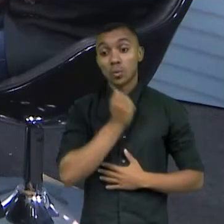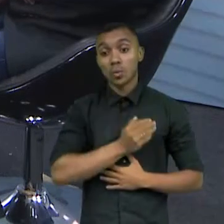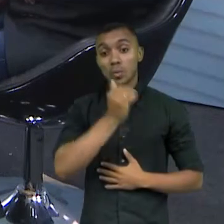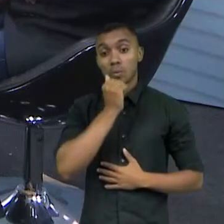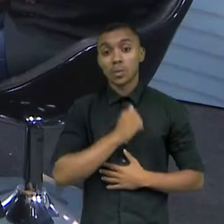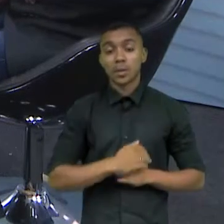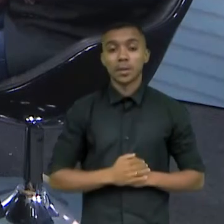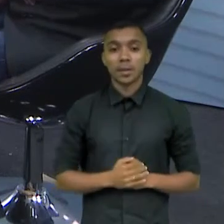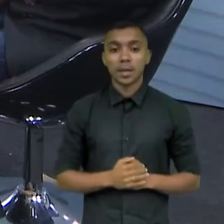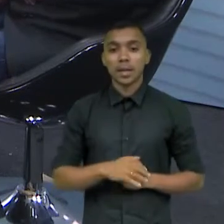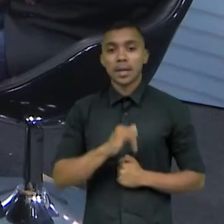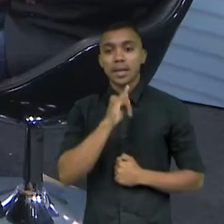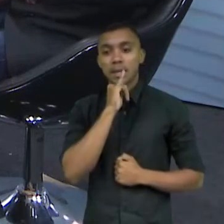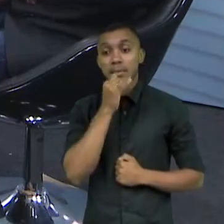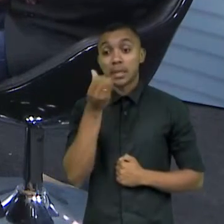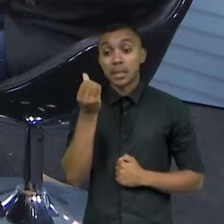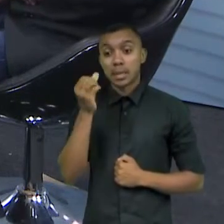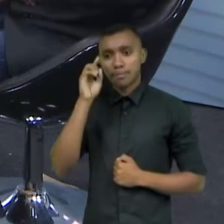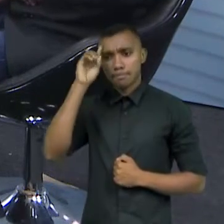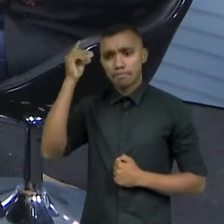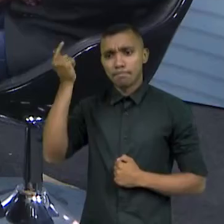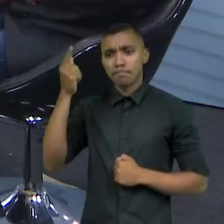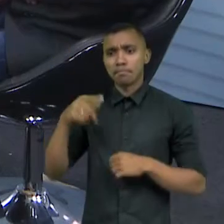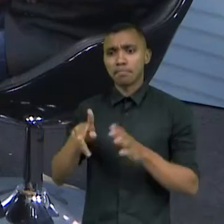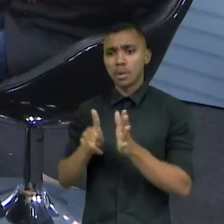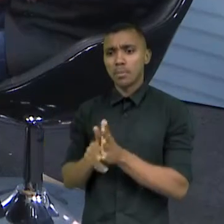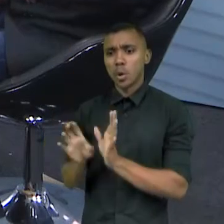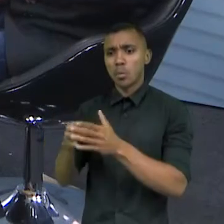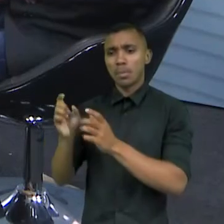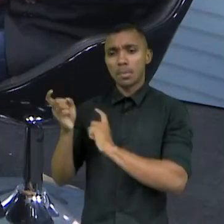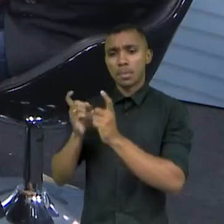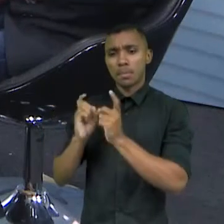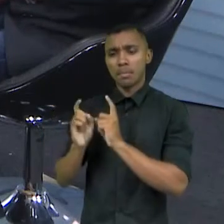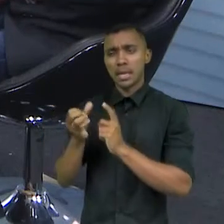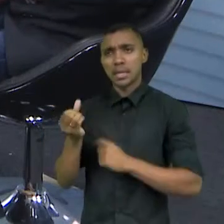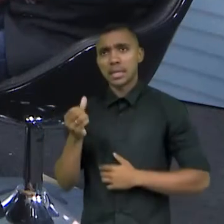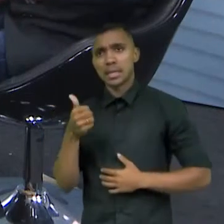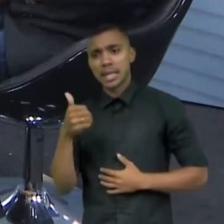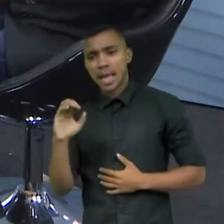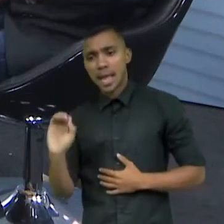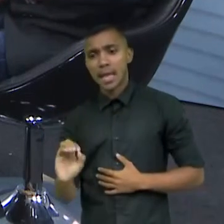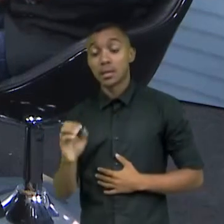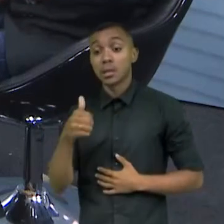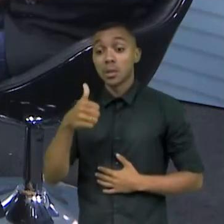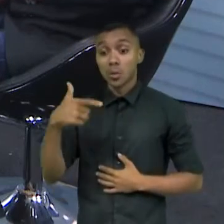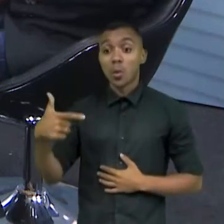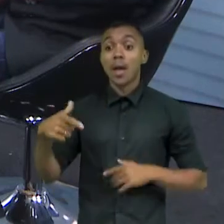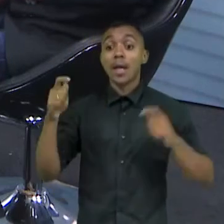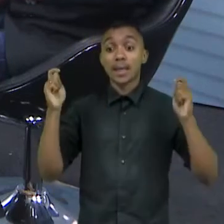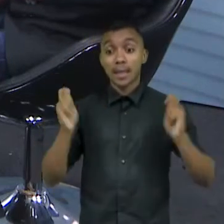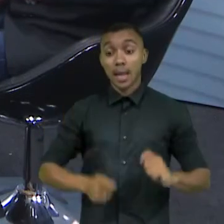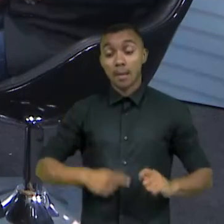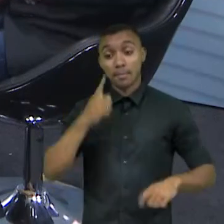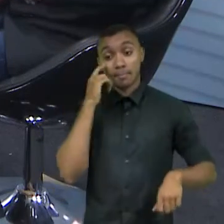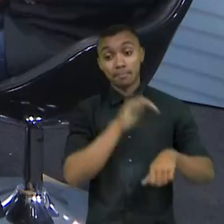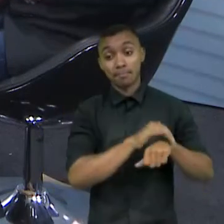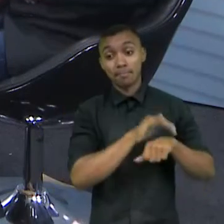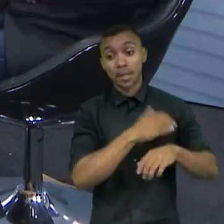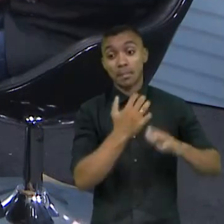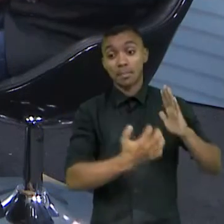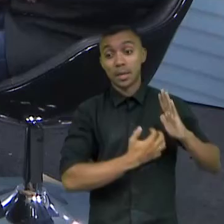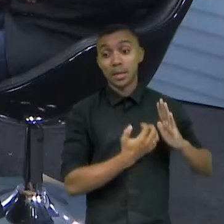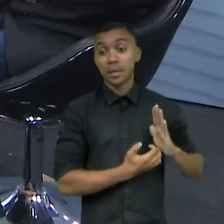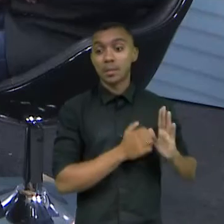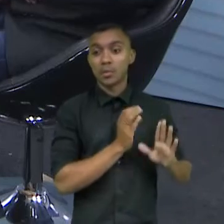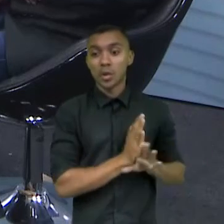batch, pegar seis ideias de negócios, seis grupos de empreendedores, seis, dez, doze, é possível fazer isso. E essa empresa financiar esse processo